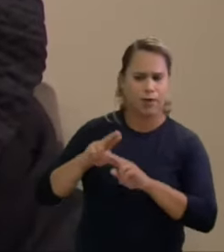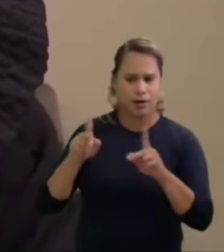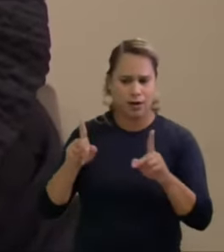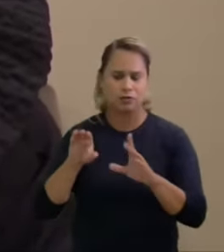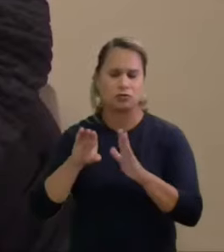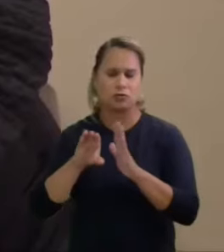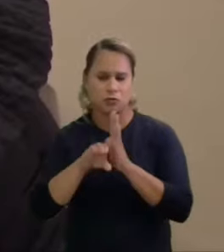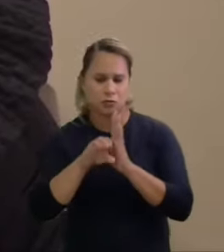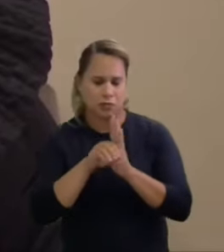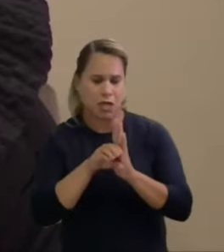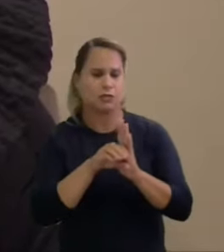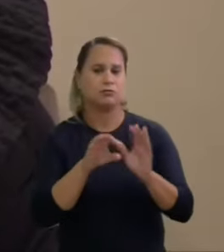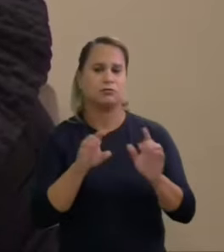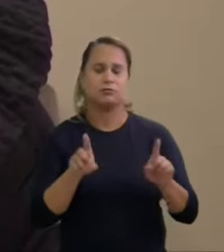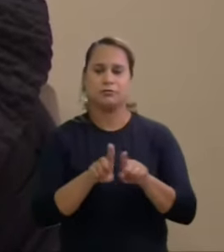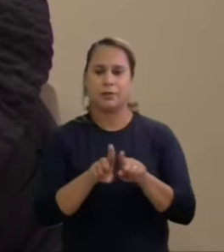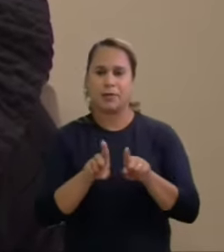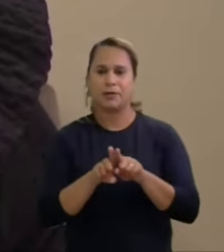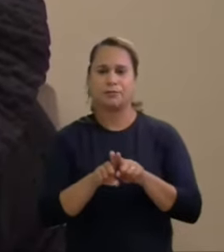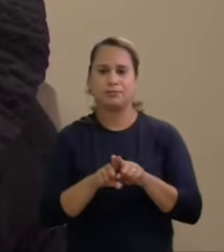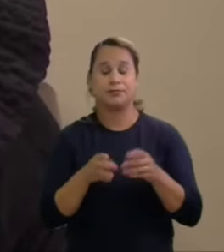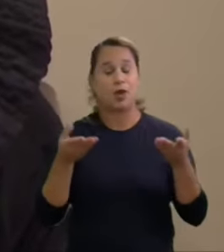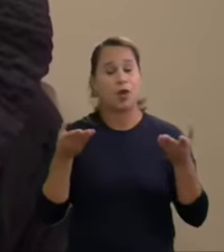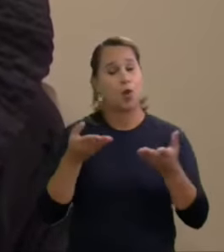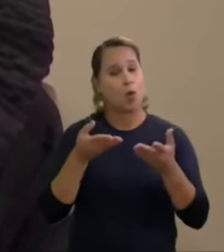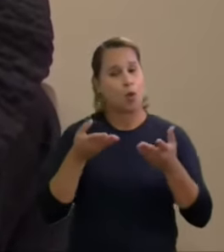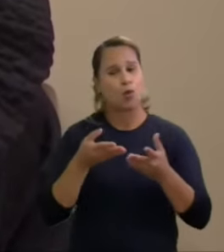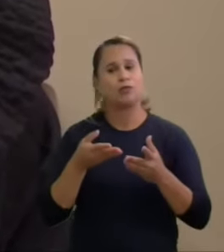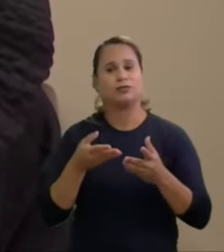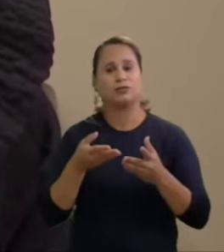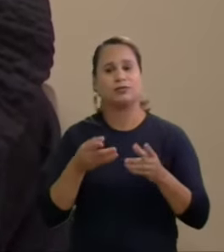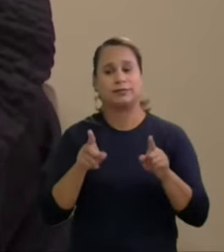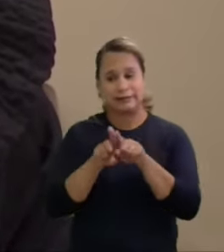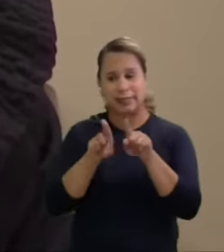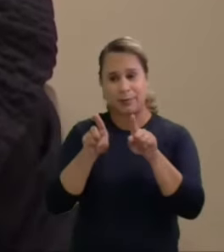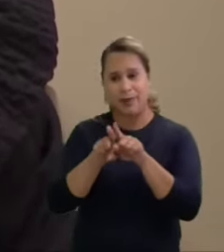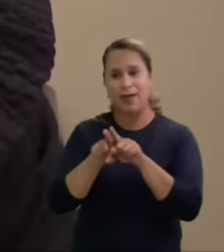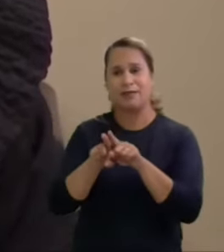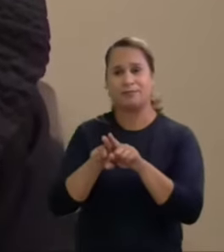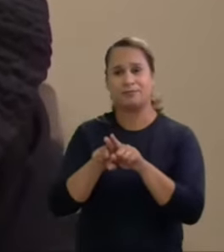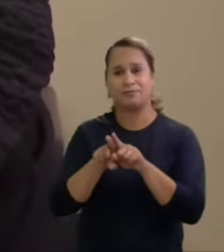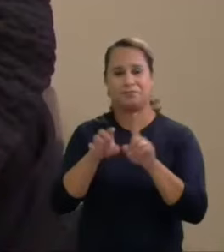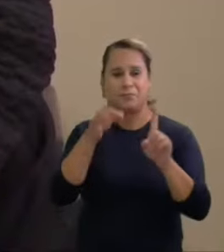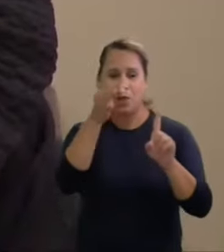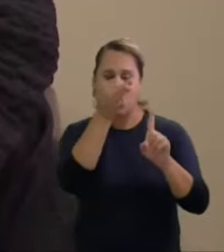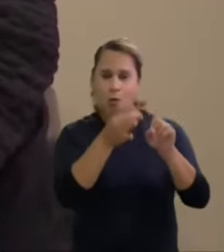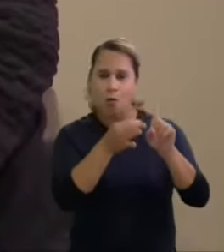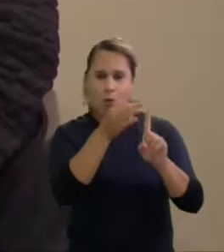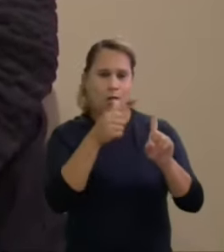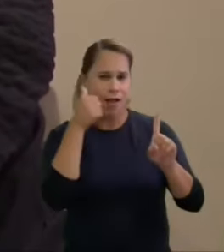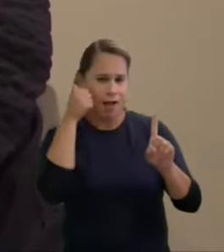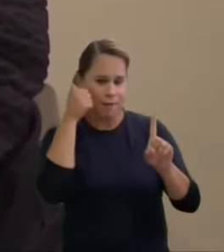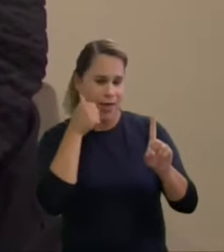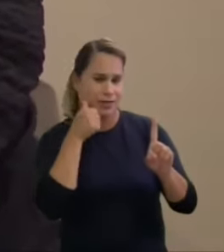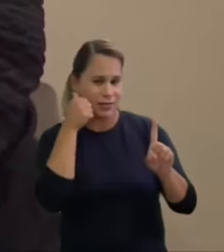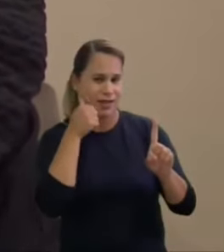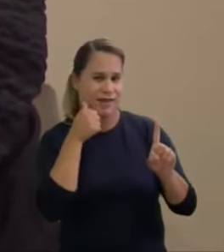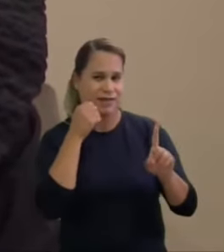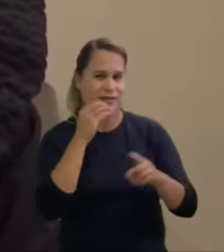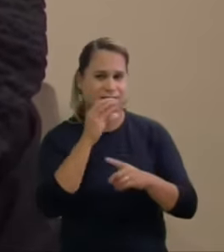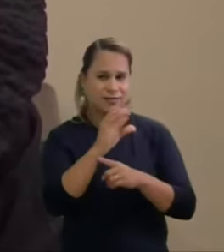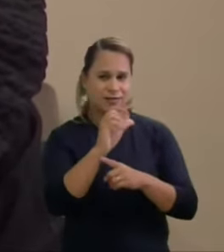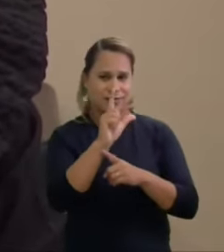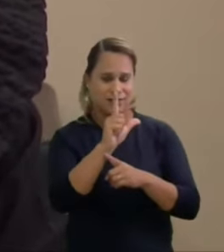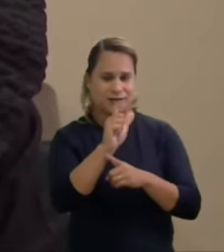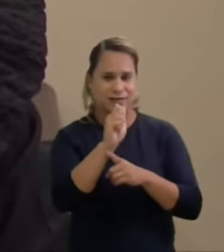podia esperar menos a desembargadora Cláudia traz uma terceira visão e uma visão que traz luz para o presidente